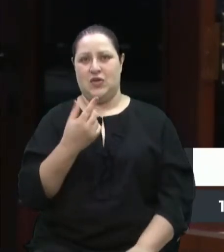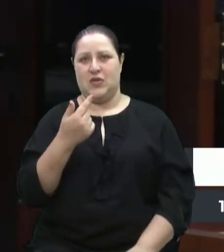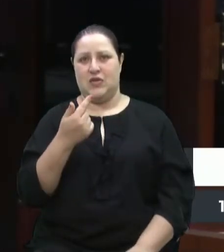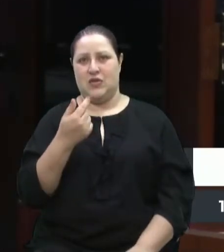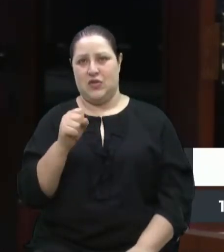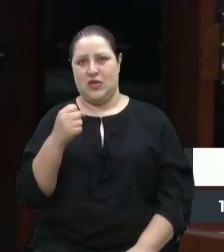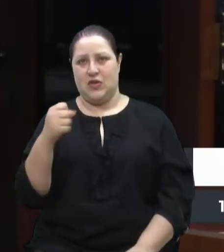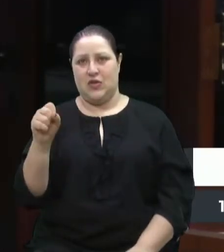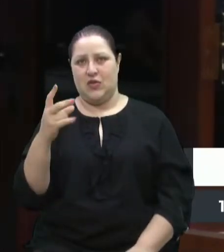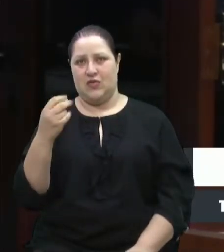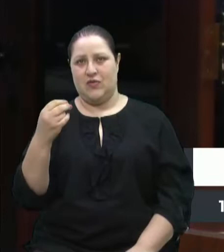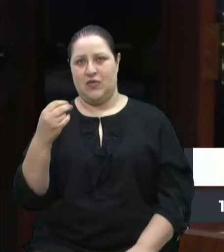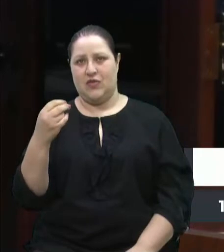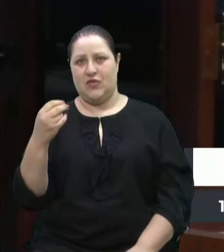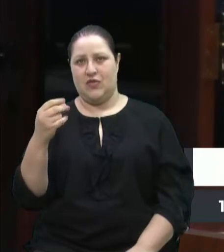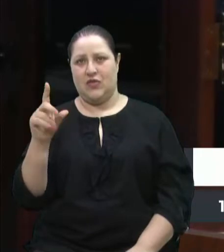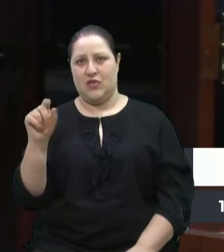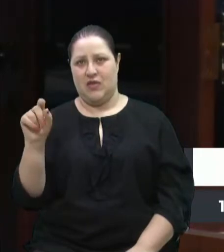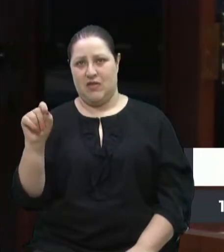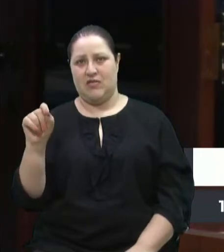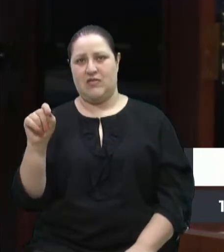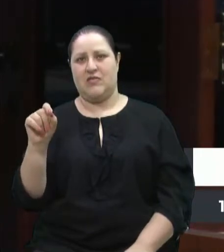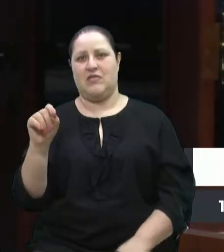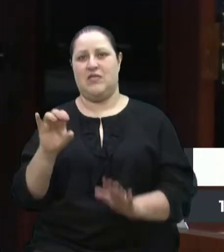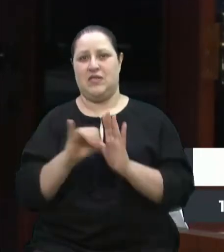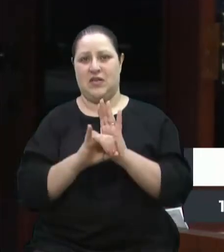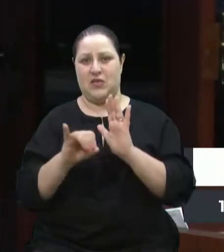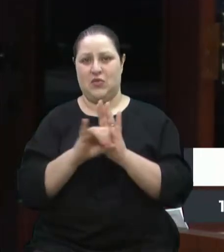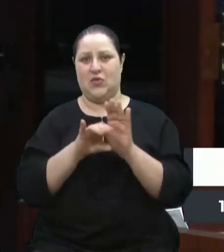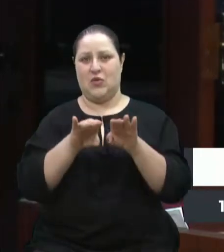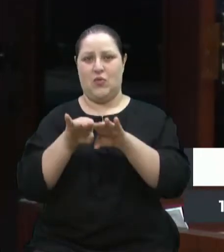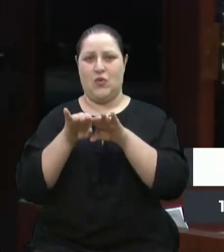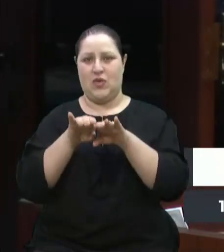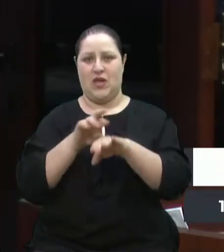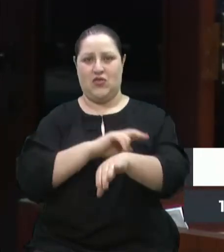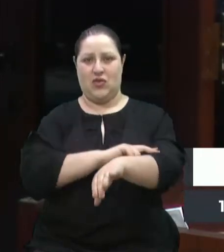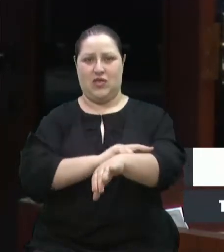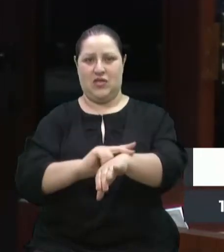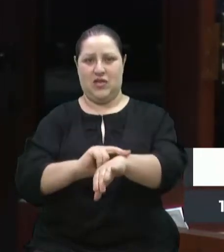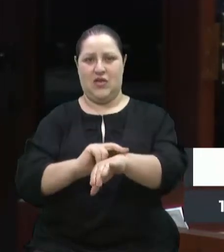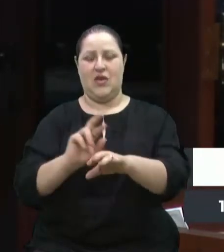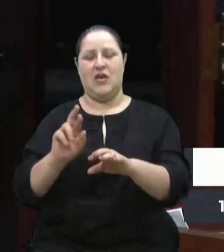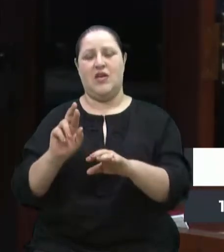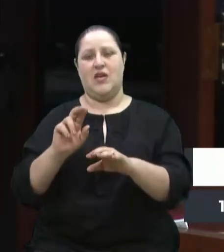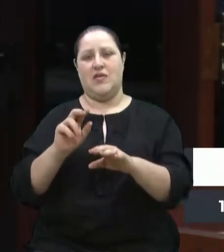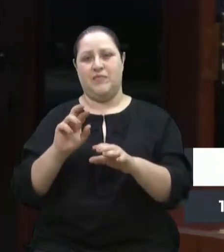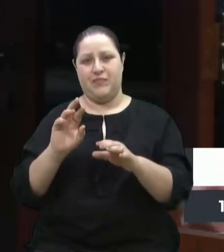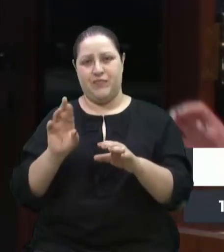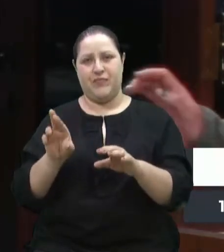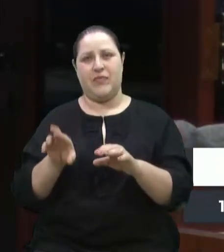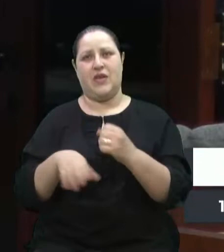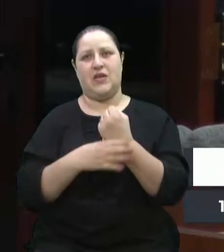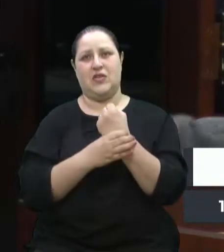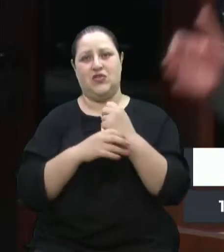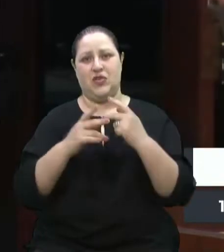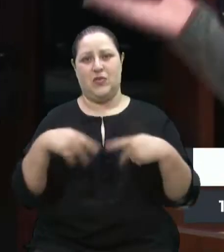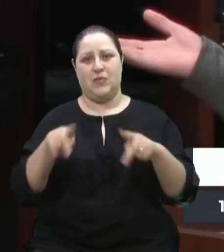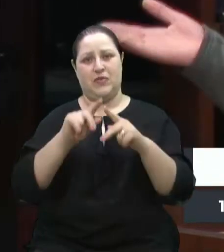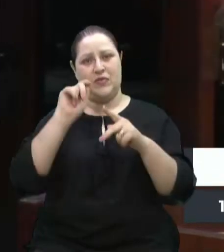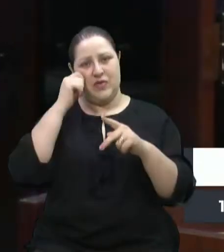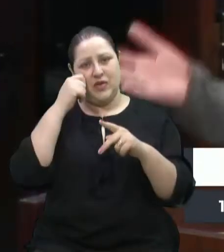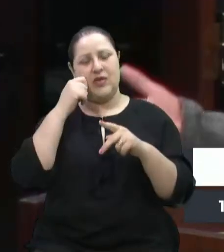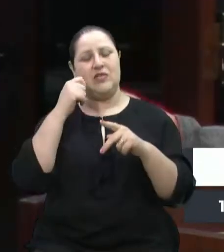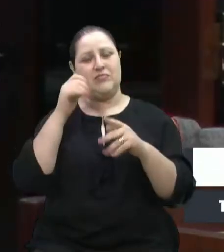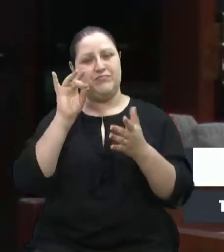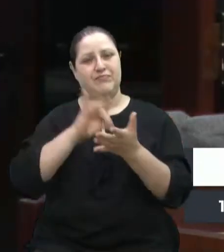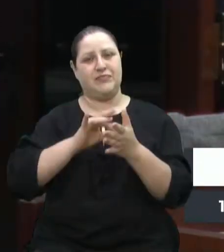o Estatuto de Igualdade Racial, destinado a garantir à população negra a efetivação da igualdade. E também,